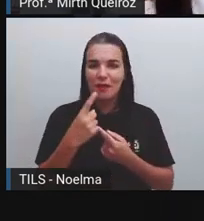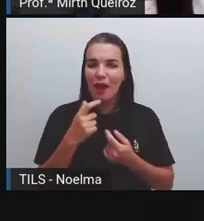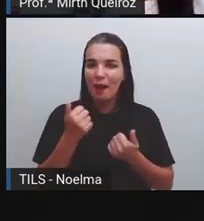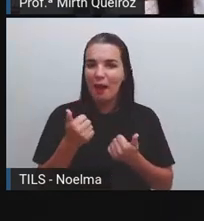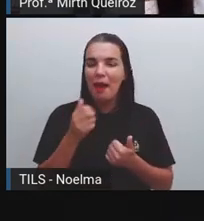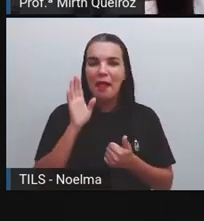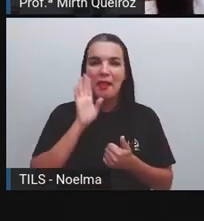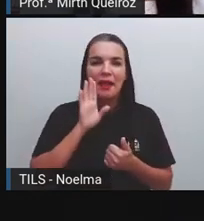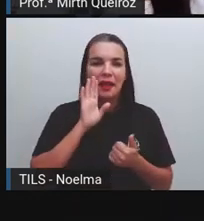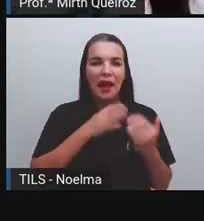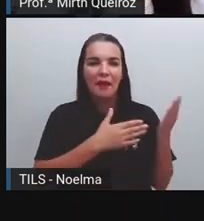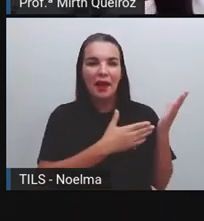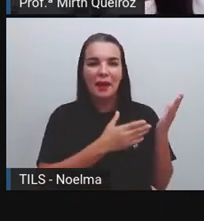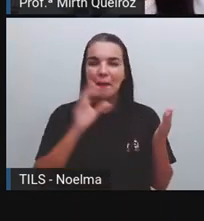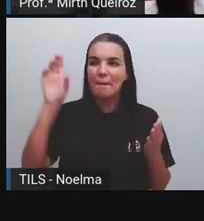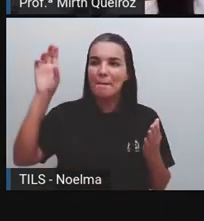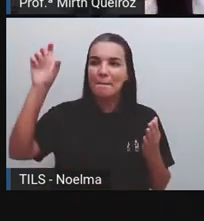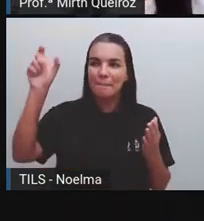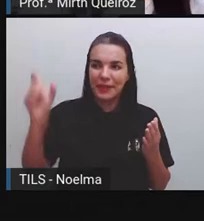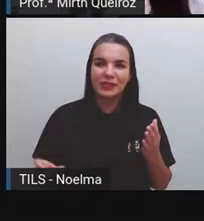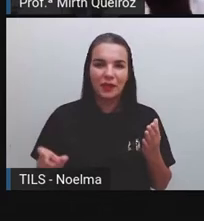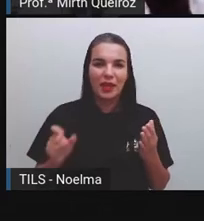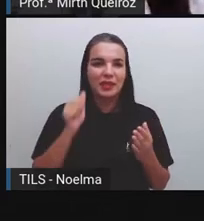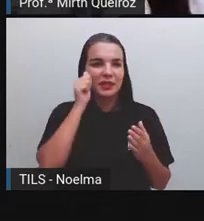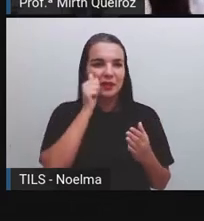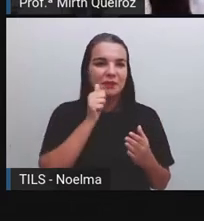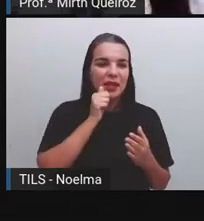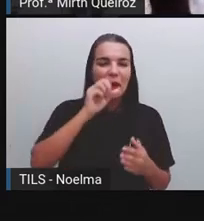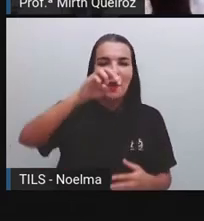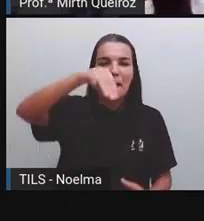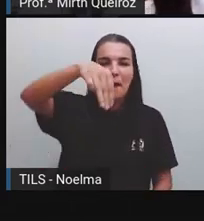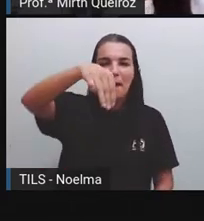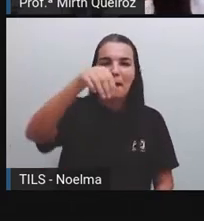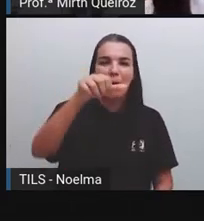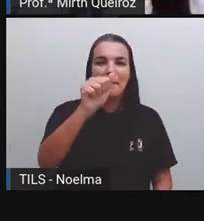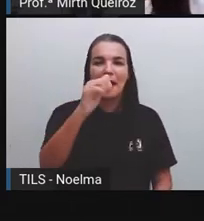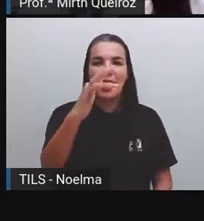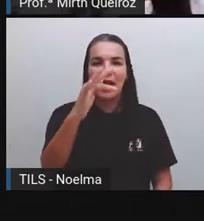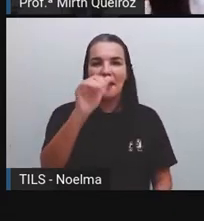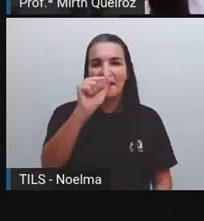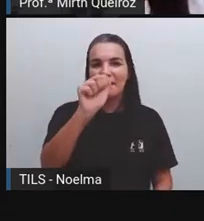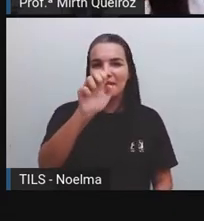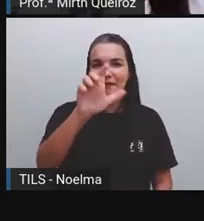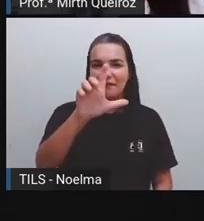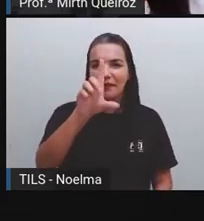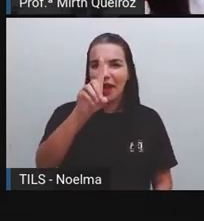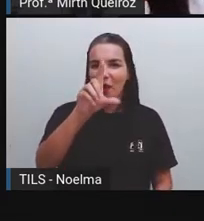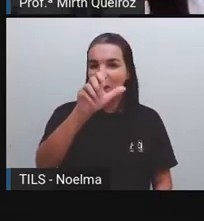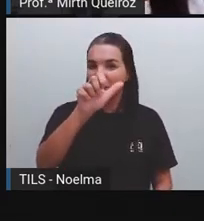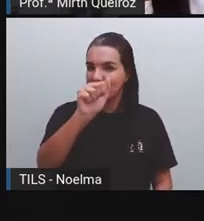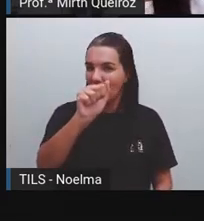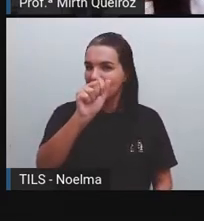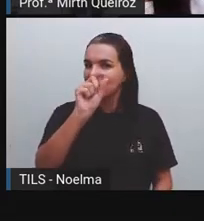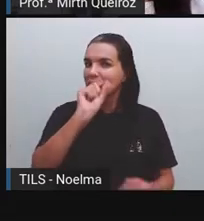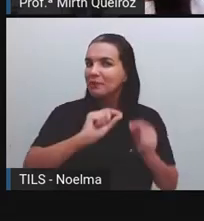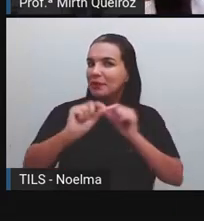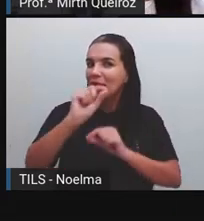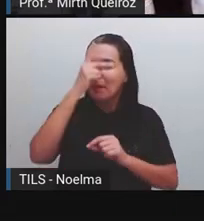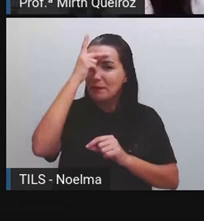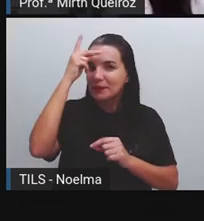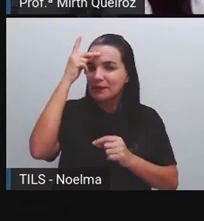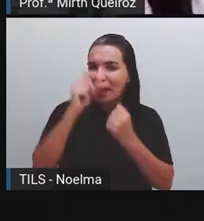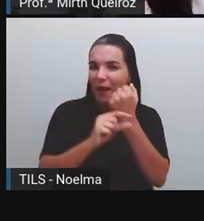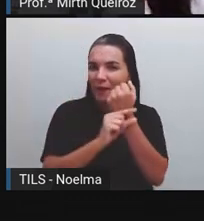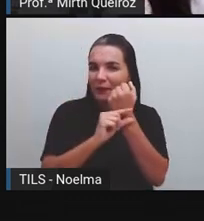Vocês já viram essa personagem? Essa da imagem aí é Mafalda. Ela foi criada pelo cartomista argentino, quino, no ano de 1964.